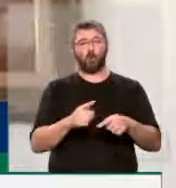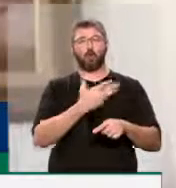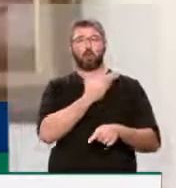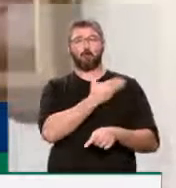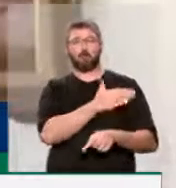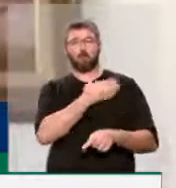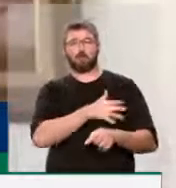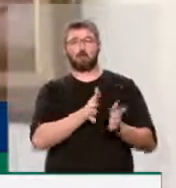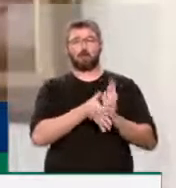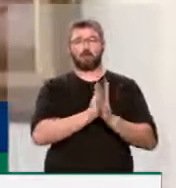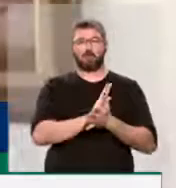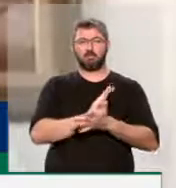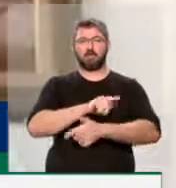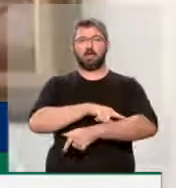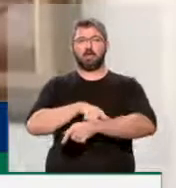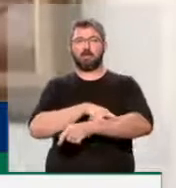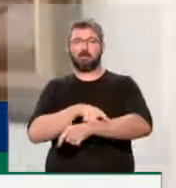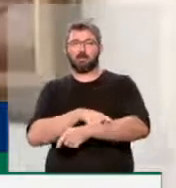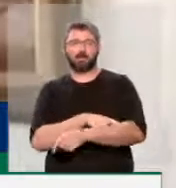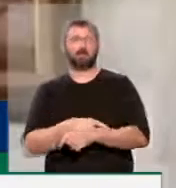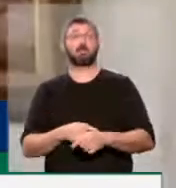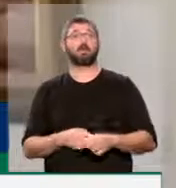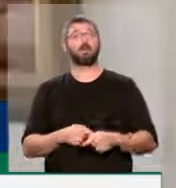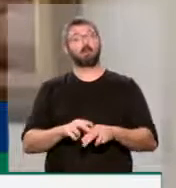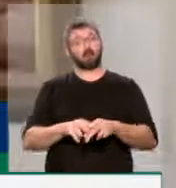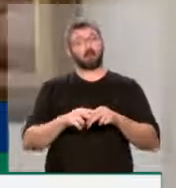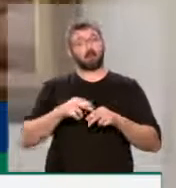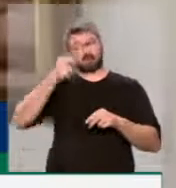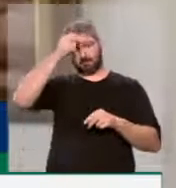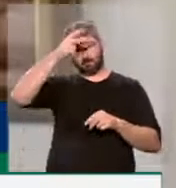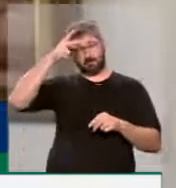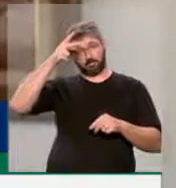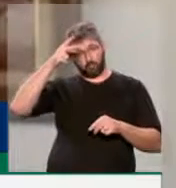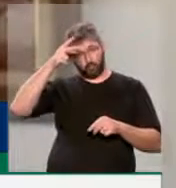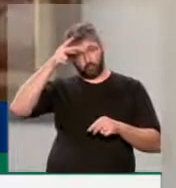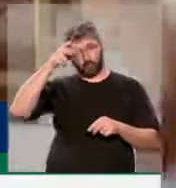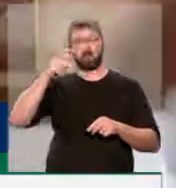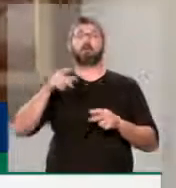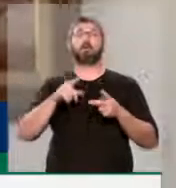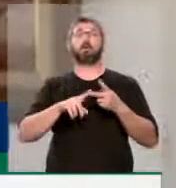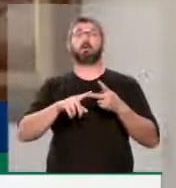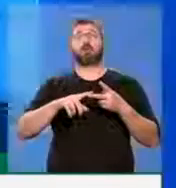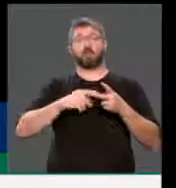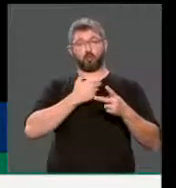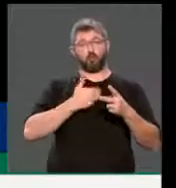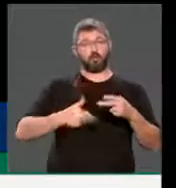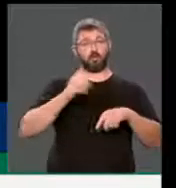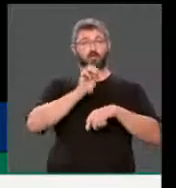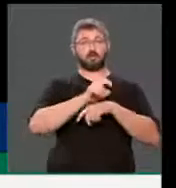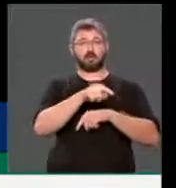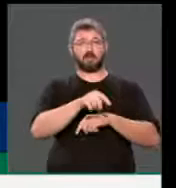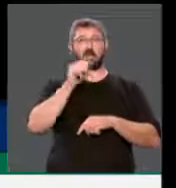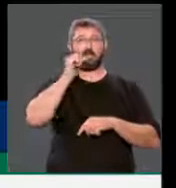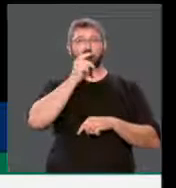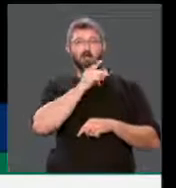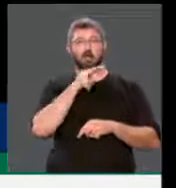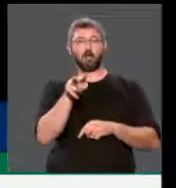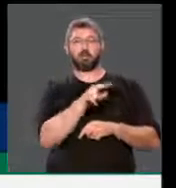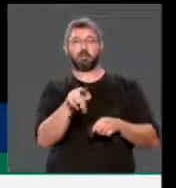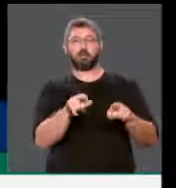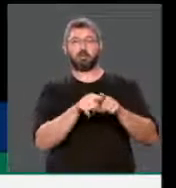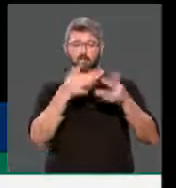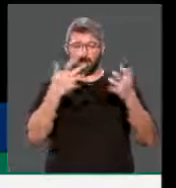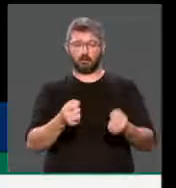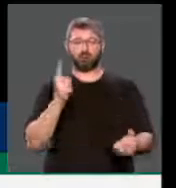institucional da parte do governo do estado da prefeitura de Macapá, um dos dois, que assumam e que possam, então, resgatar esse